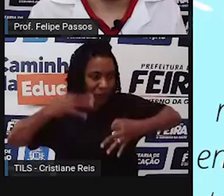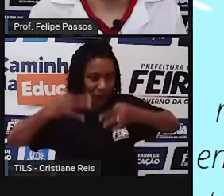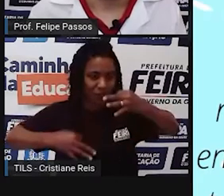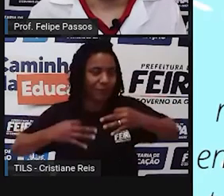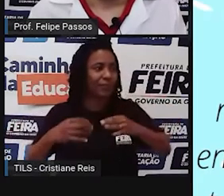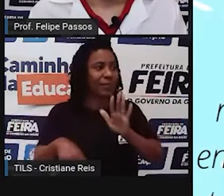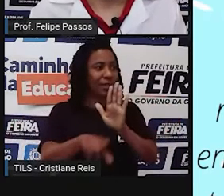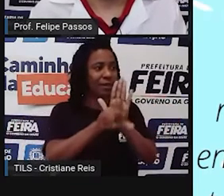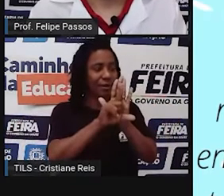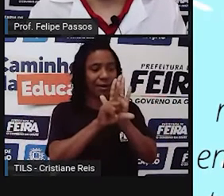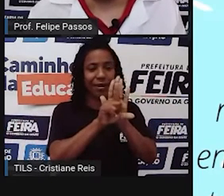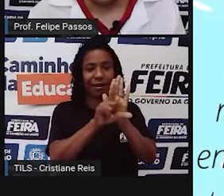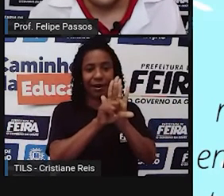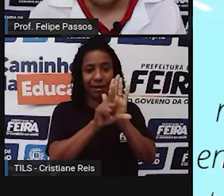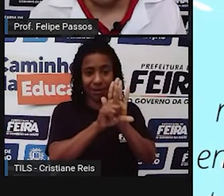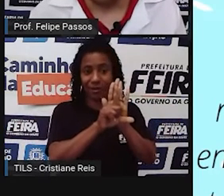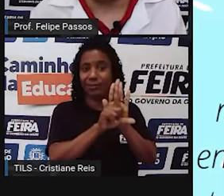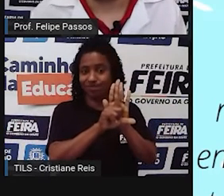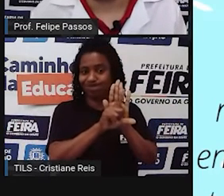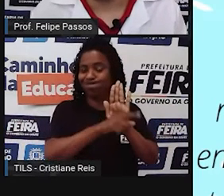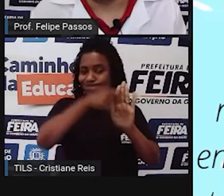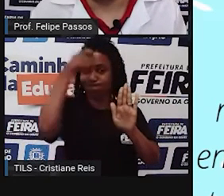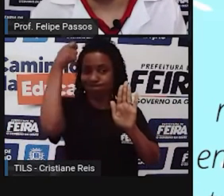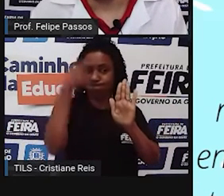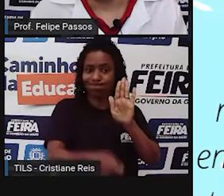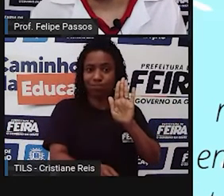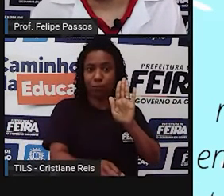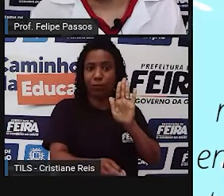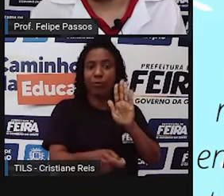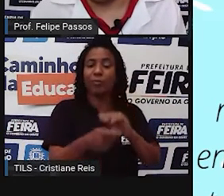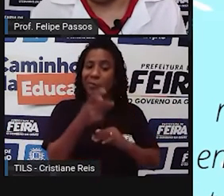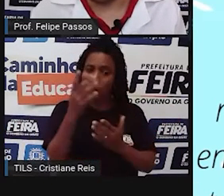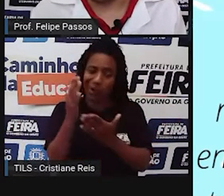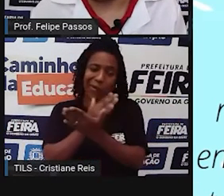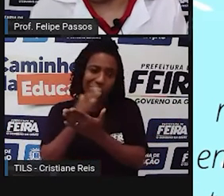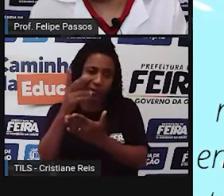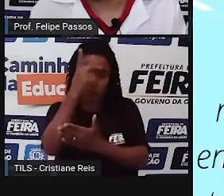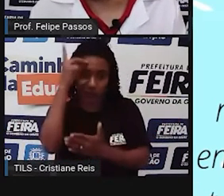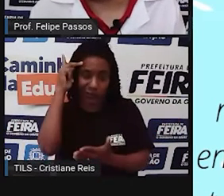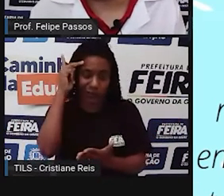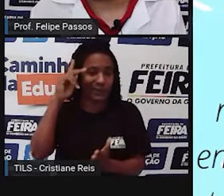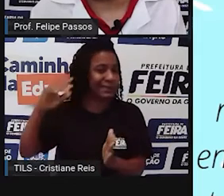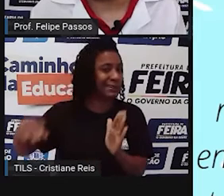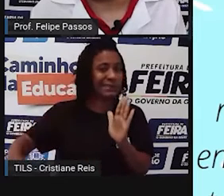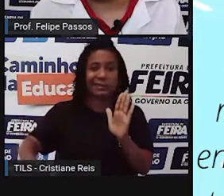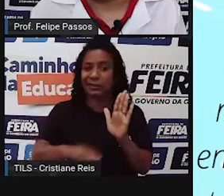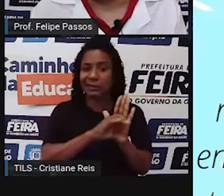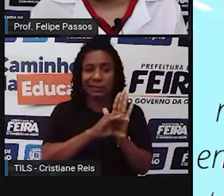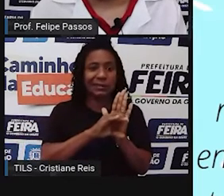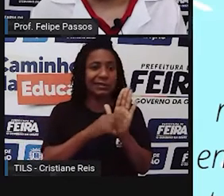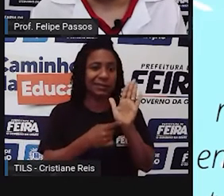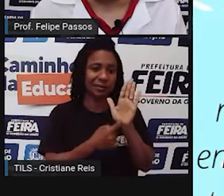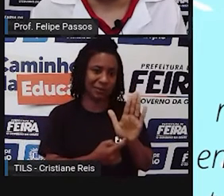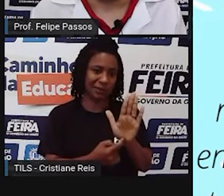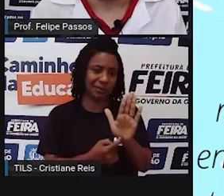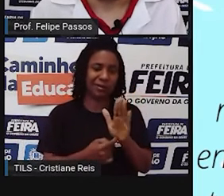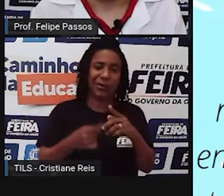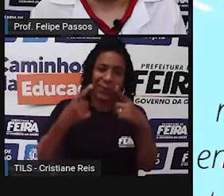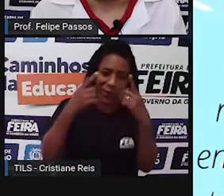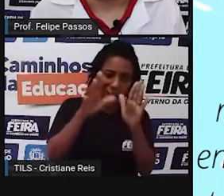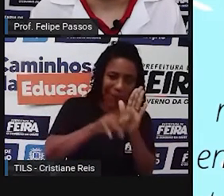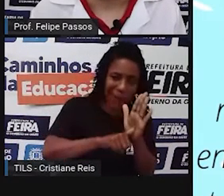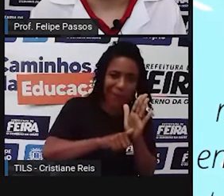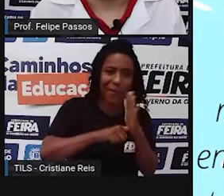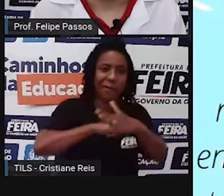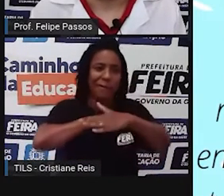das leis para alguns seres humanos que não cumprem as regras de convivência da sociedade. Quem rouba, quem